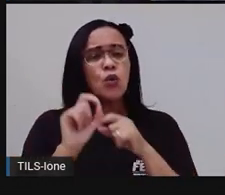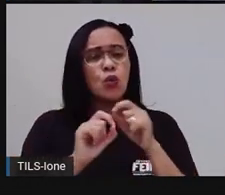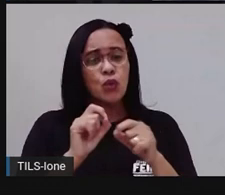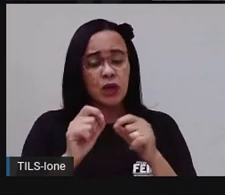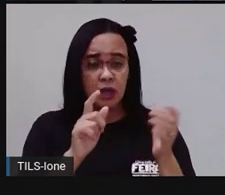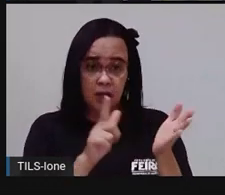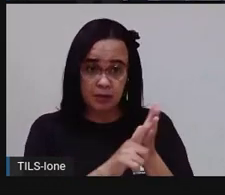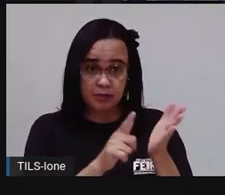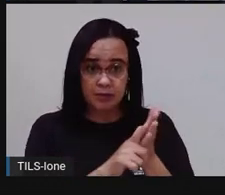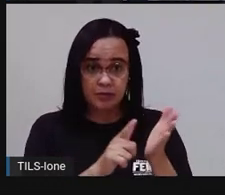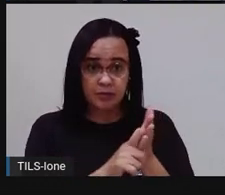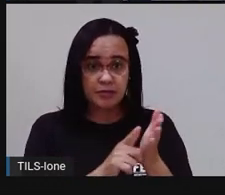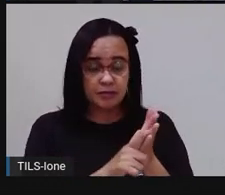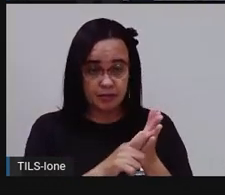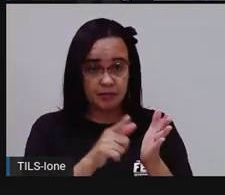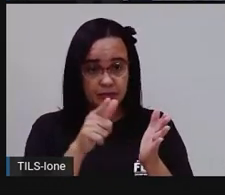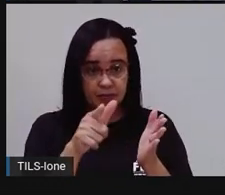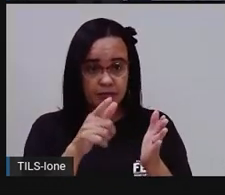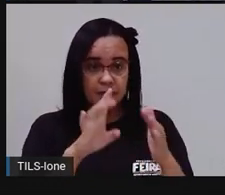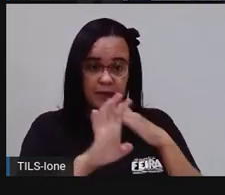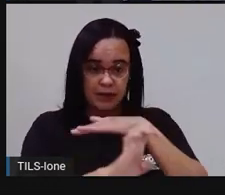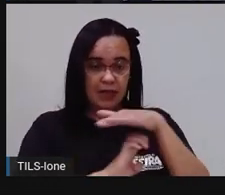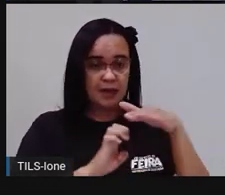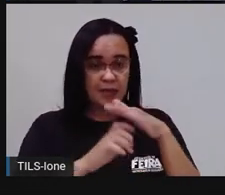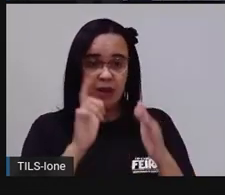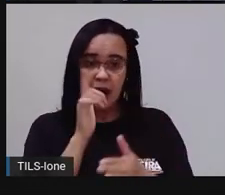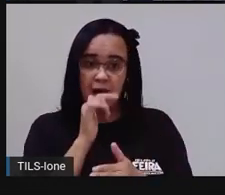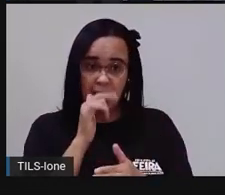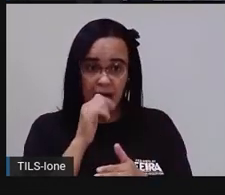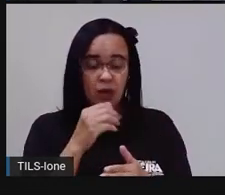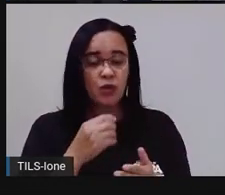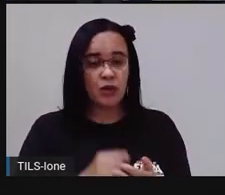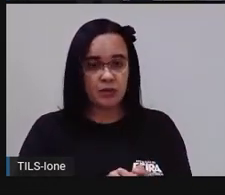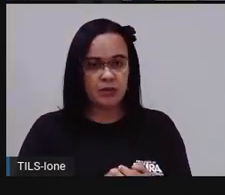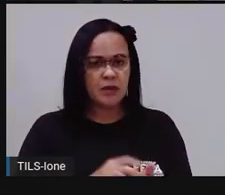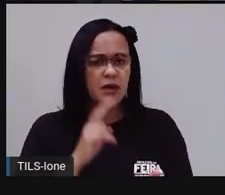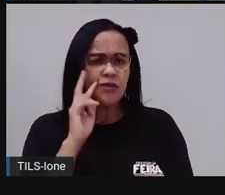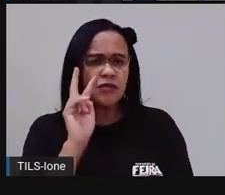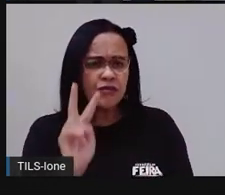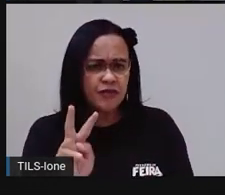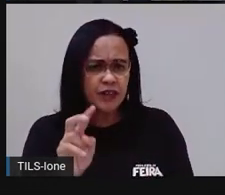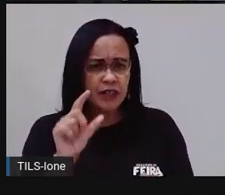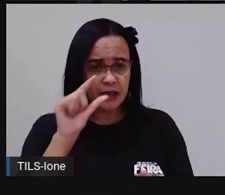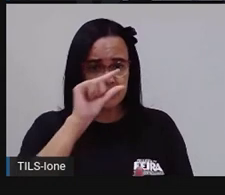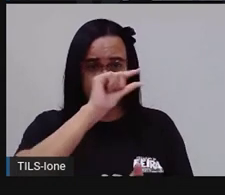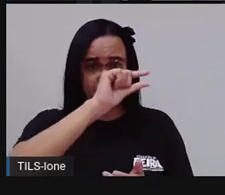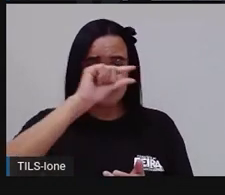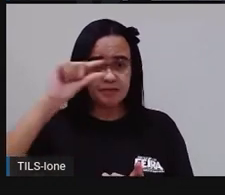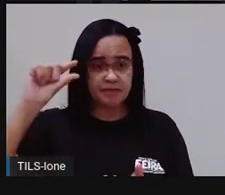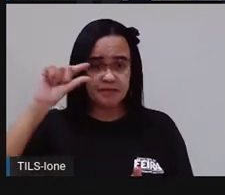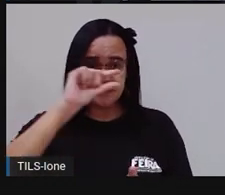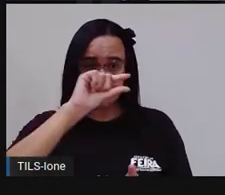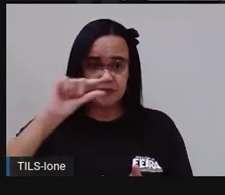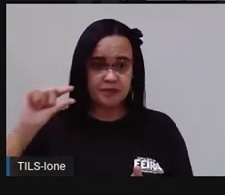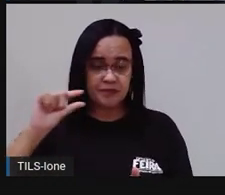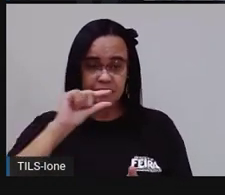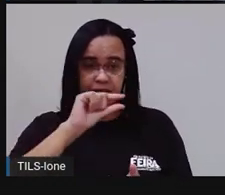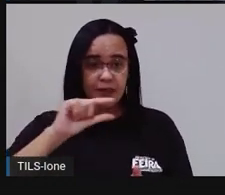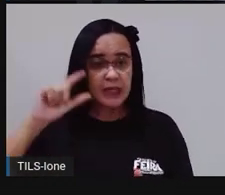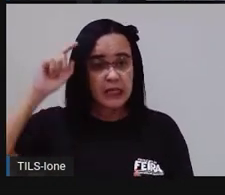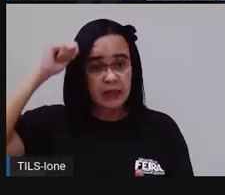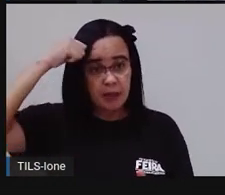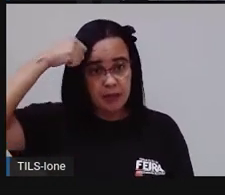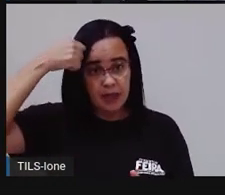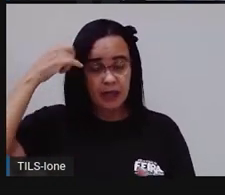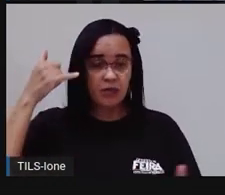vocês, tá certo? Então aqui, ó, nessa parte da conta vocês vão perceber essa informação. E essa informação ela